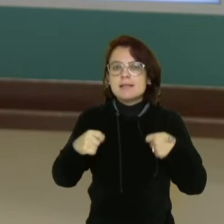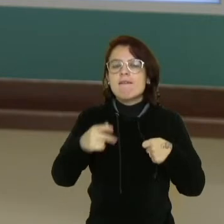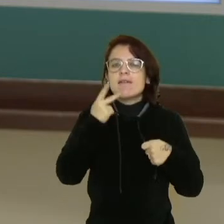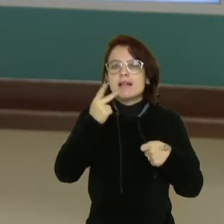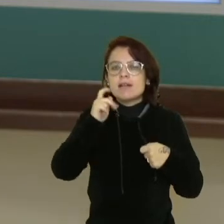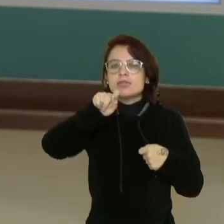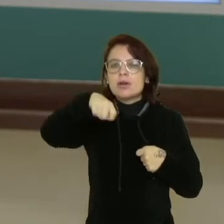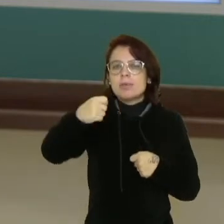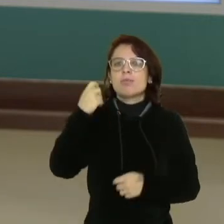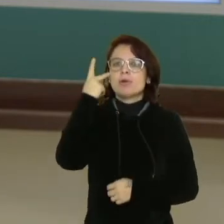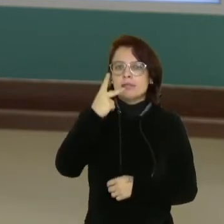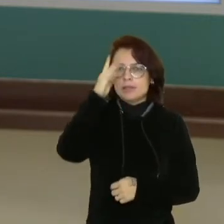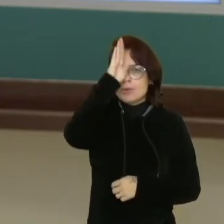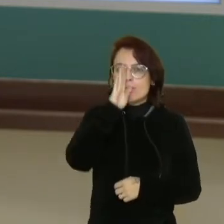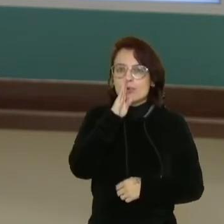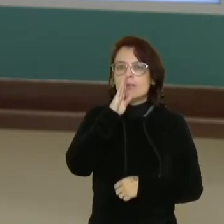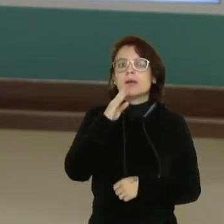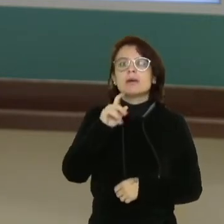equivalentes.